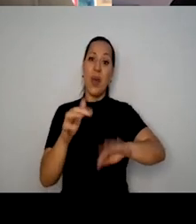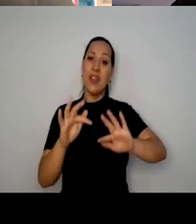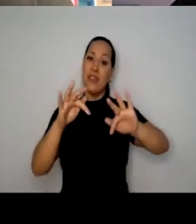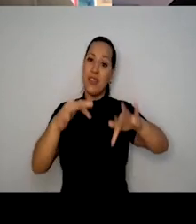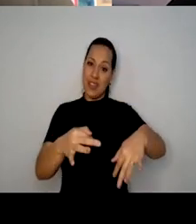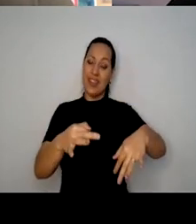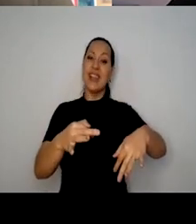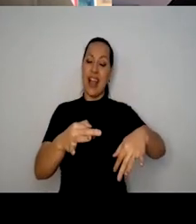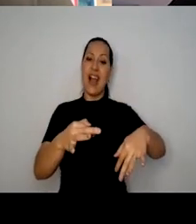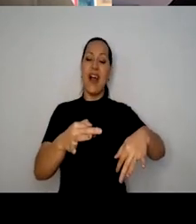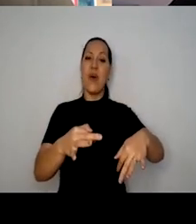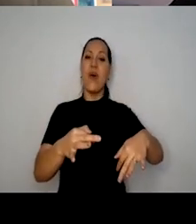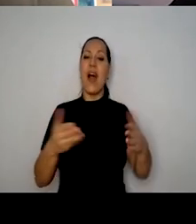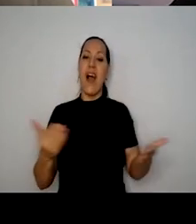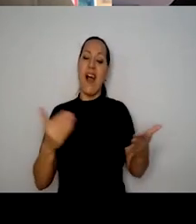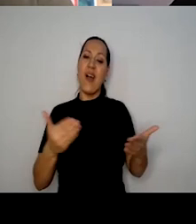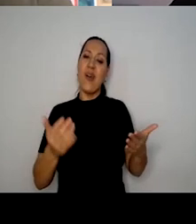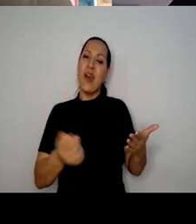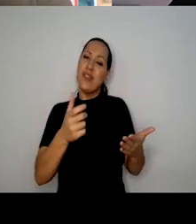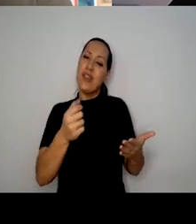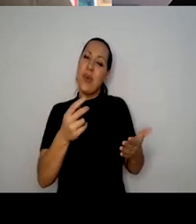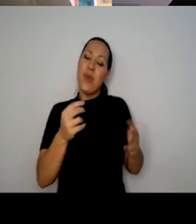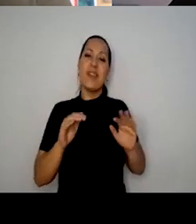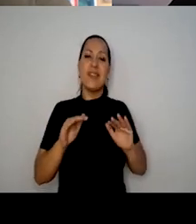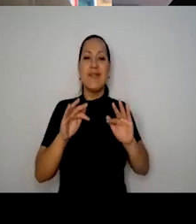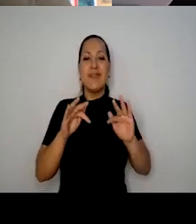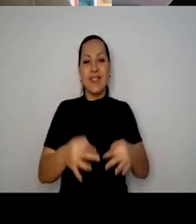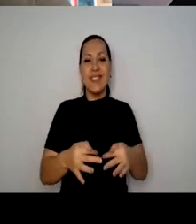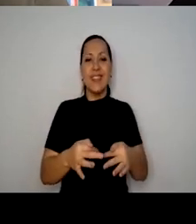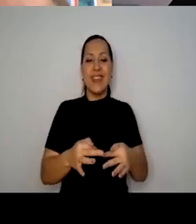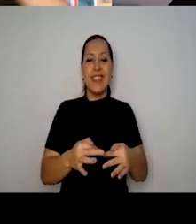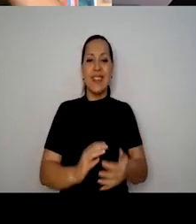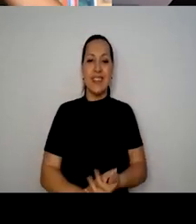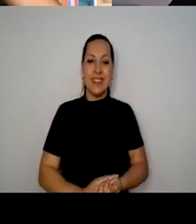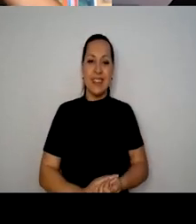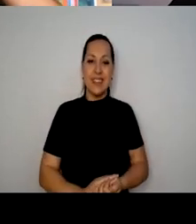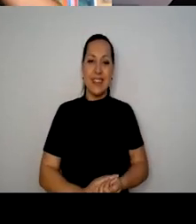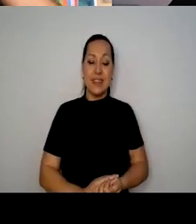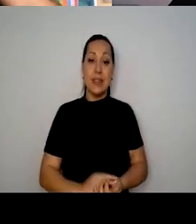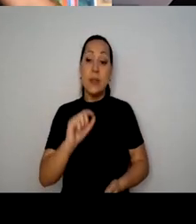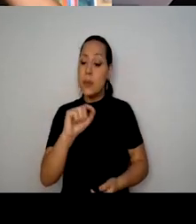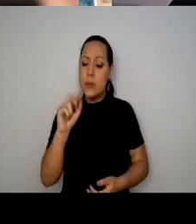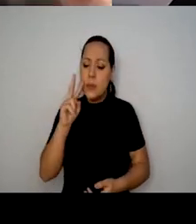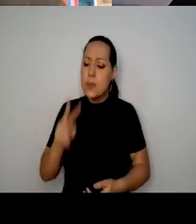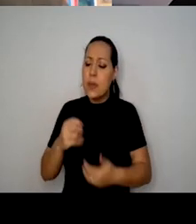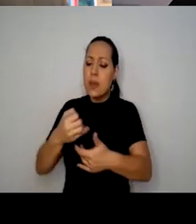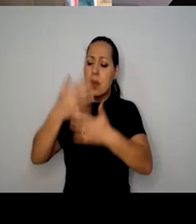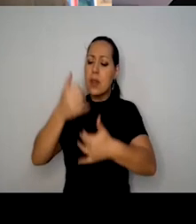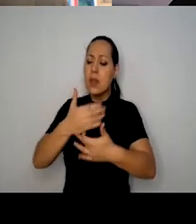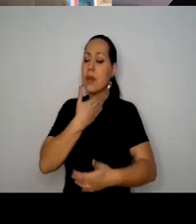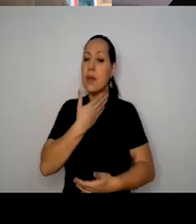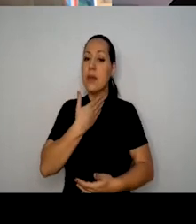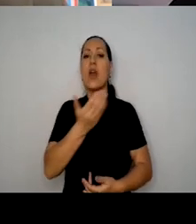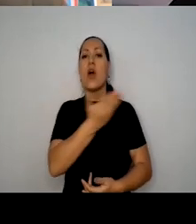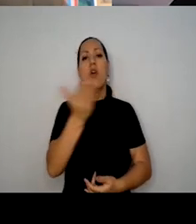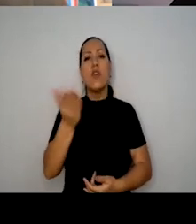para as considerações finais, já, já. E aqui, como é que tem mais aqui? A partir das falas de vocês,